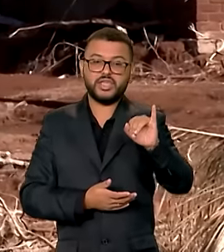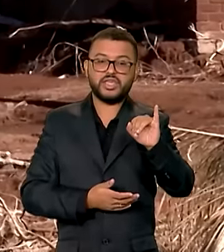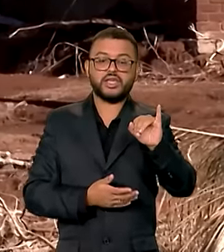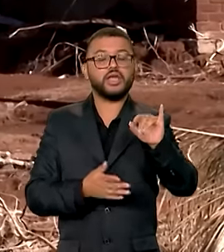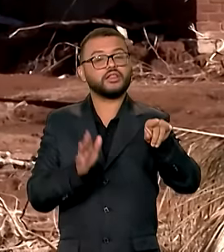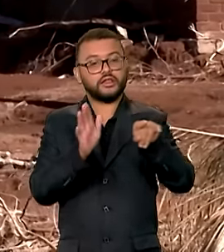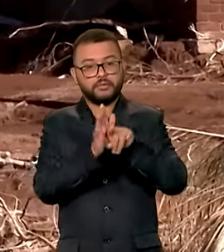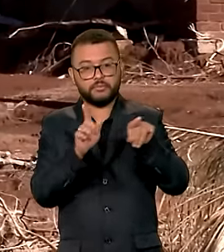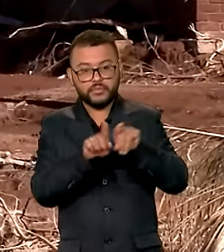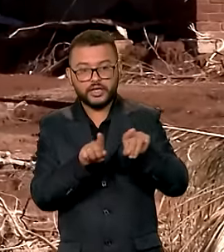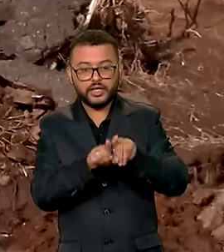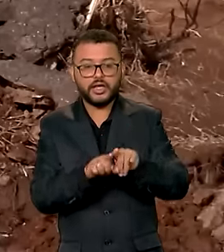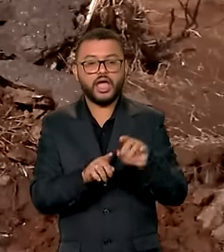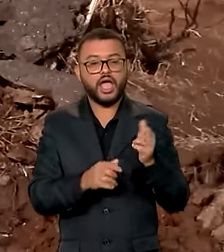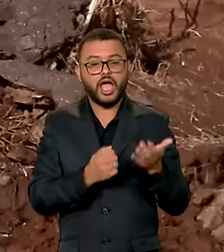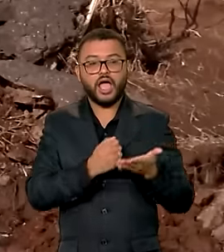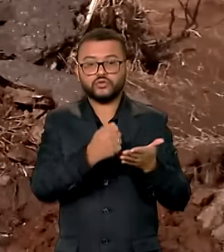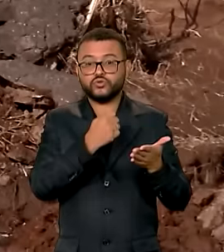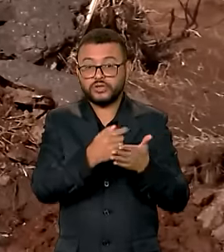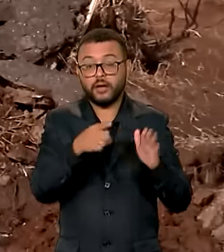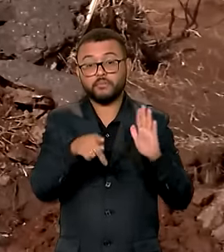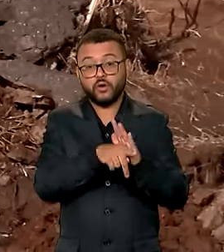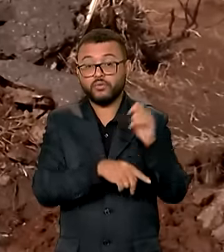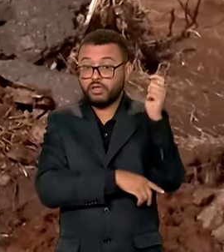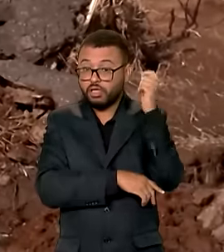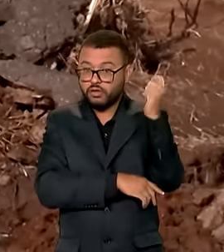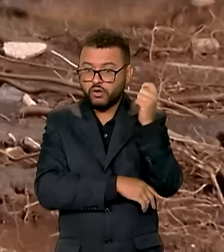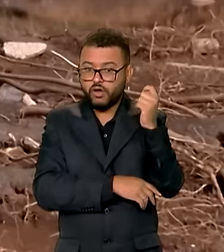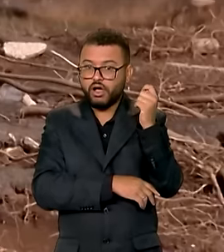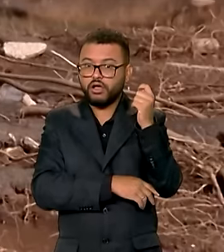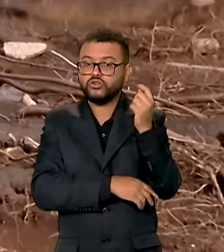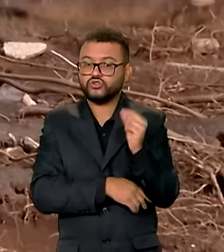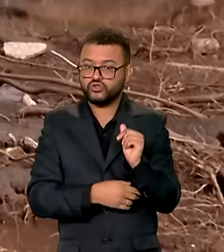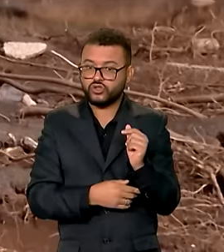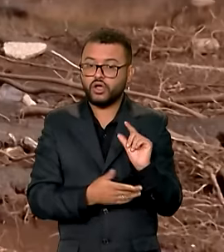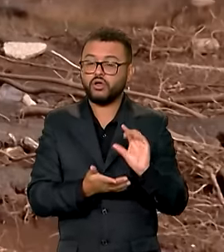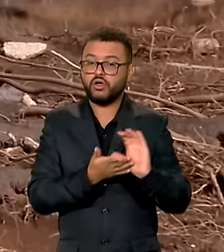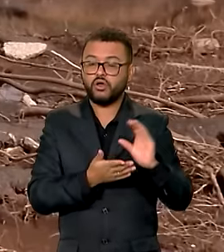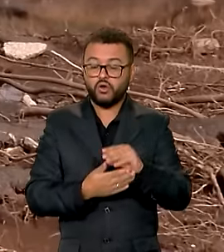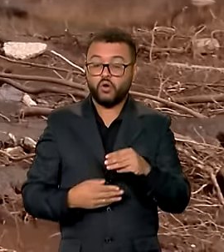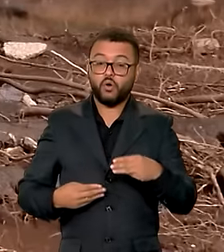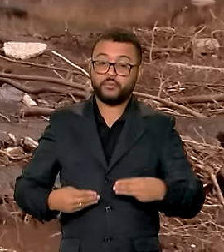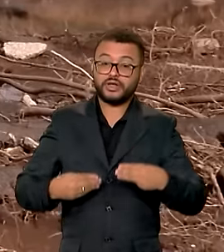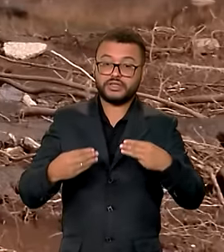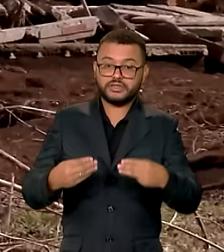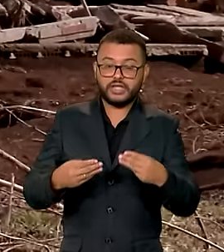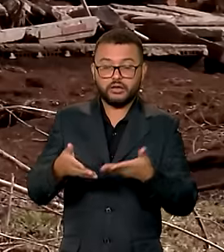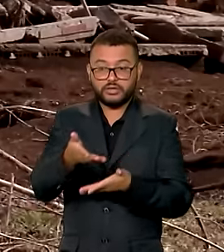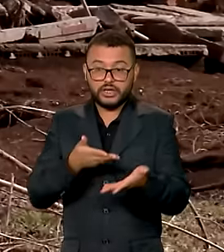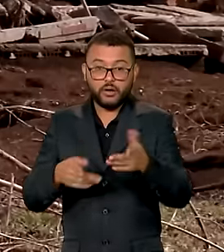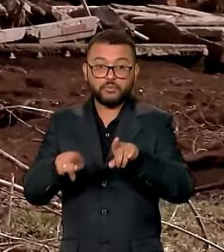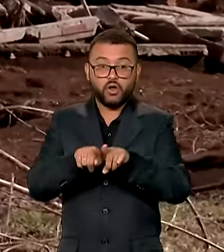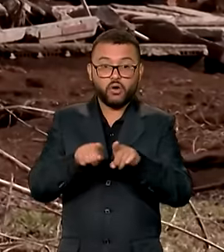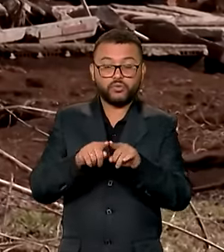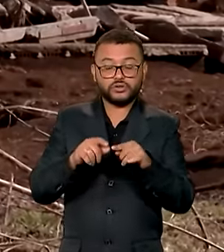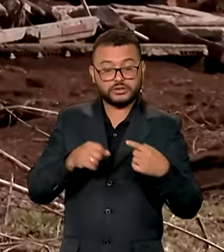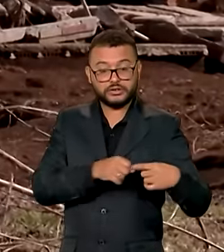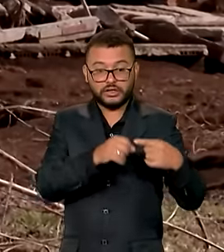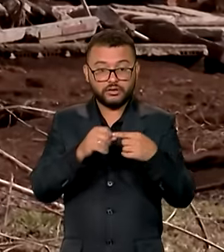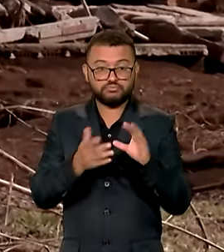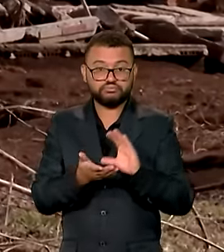em ações de auxílio ao Rio Grande do Sul. Só o Ministério da Integração e do Desenvolvimento Regional